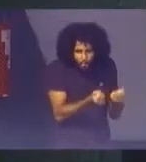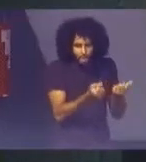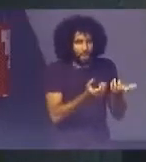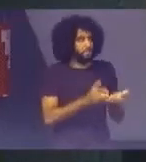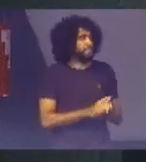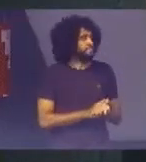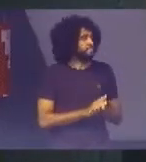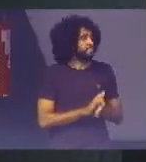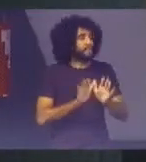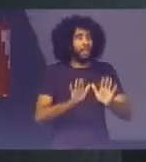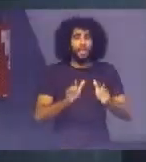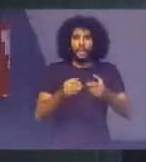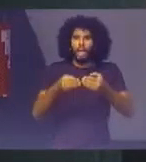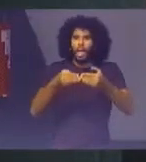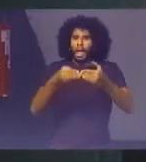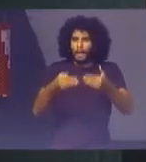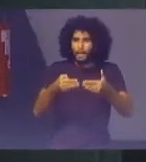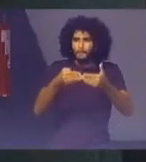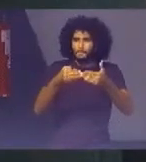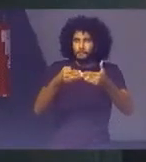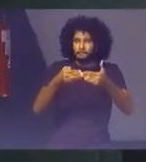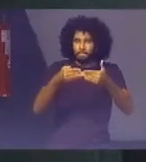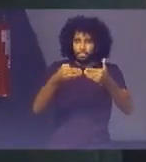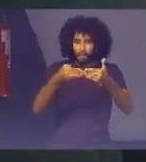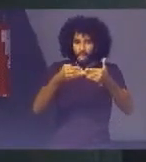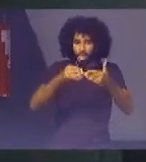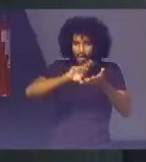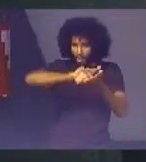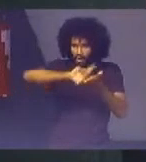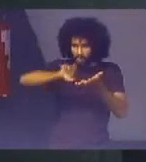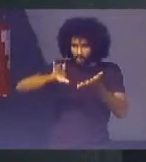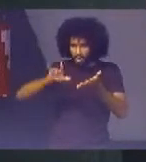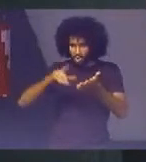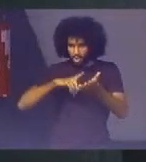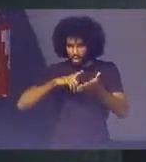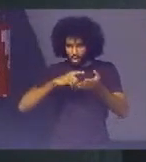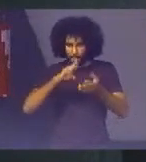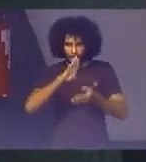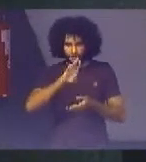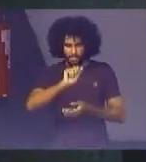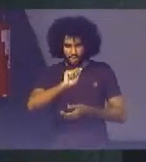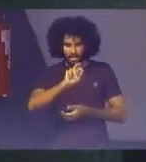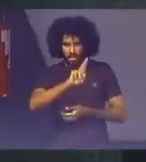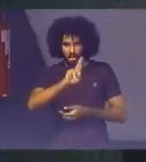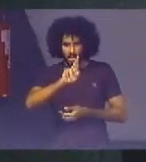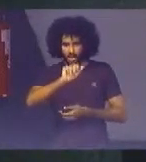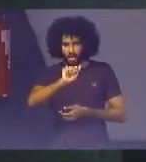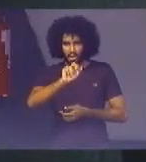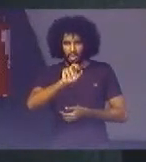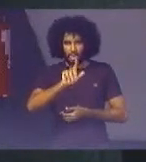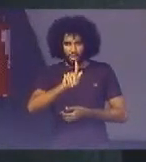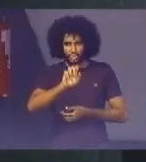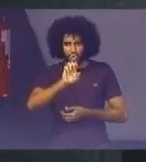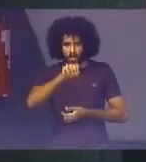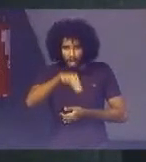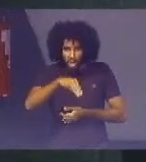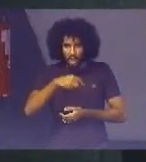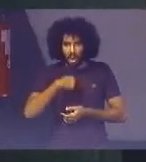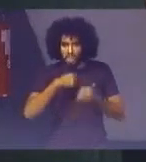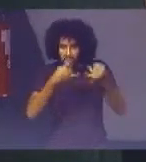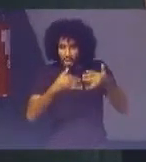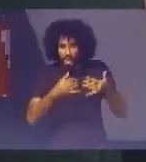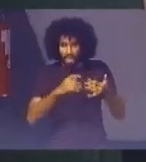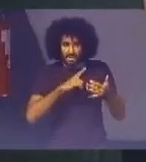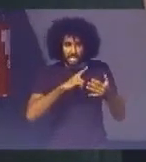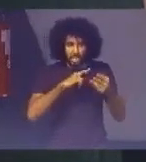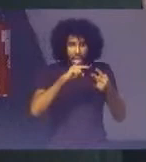Essas barragens Talvez não E eu nem vou entrar Na parte De quantas estão Em duplo grau de risco No Brasil Duplo